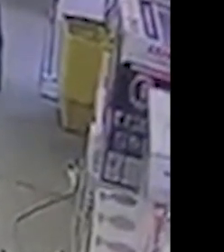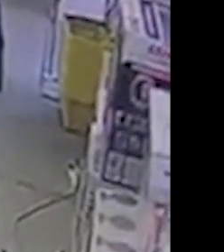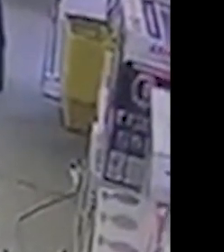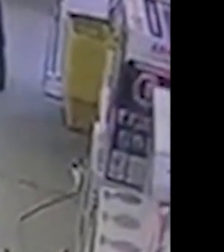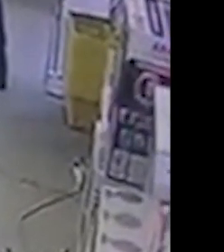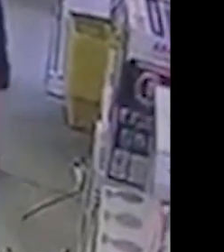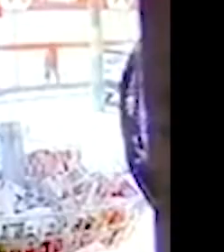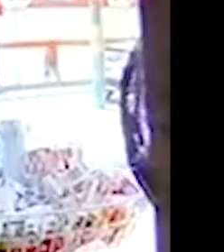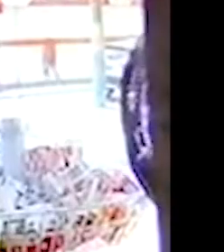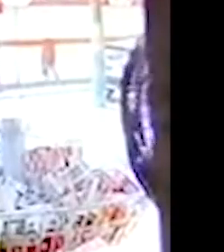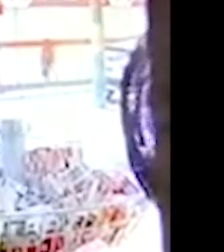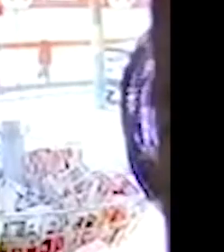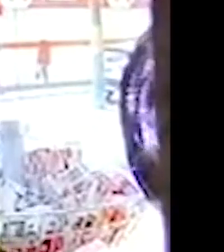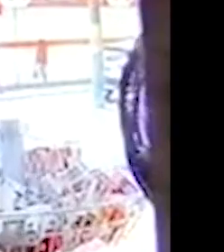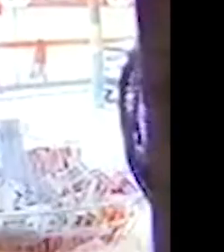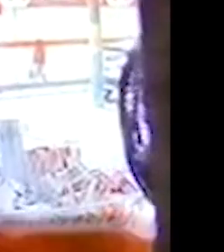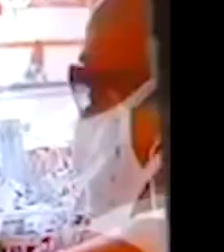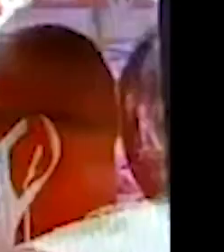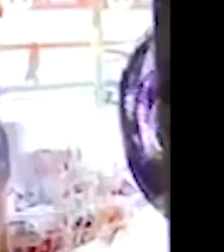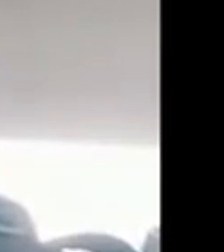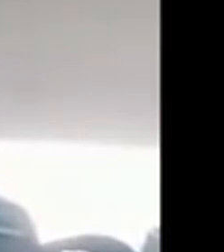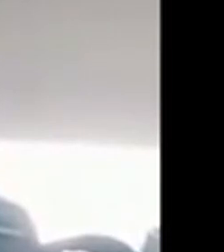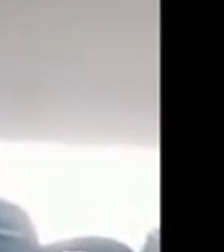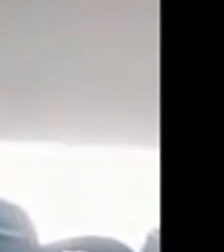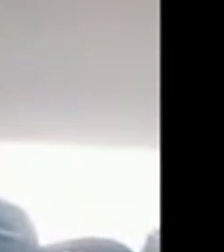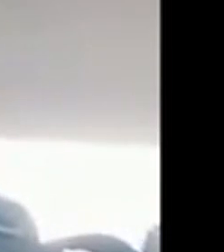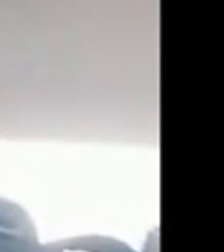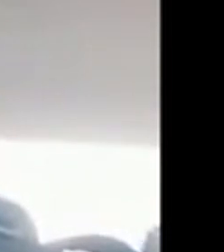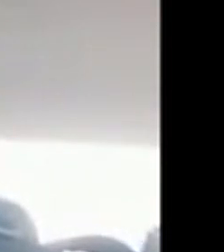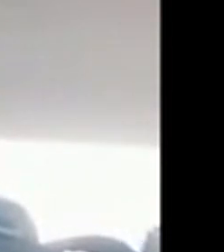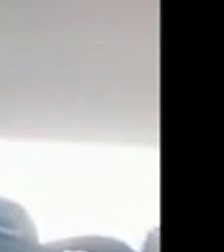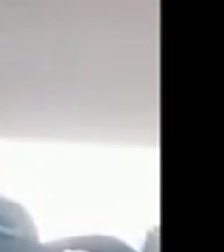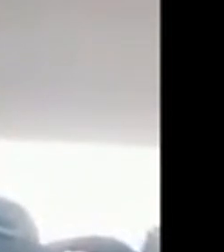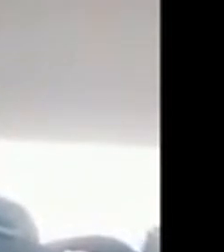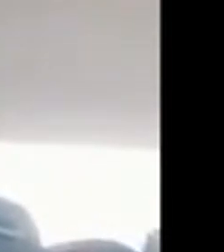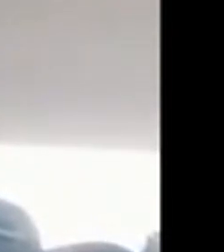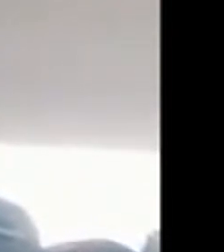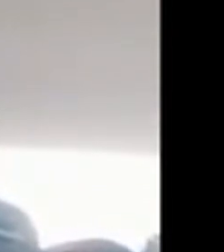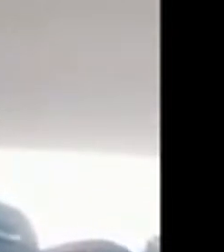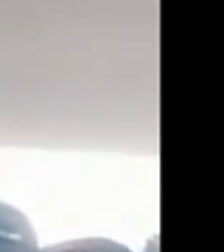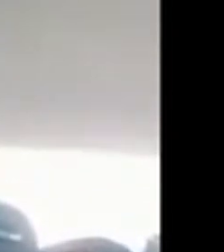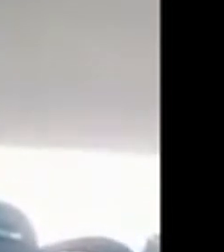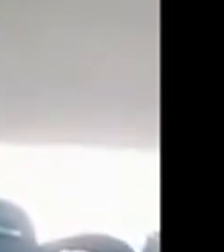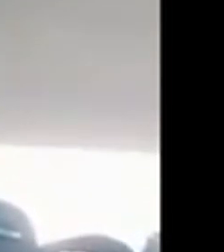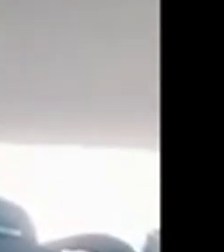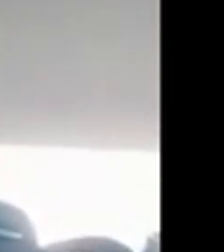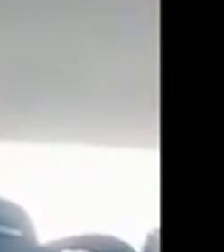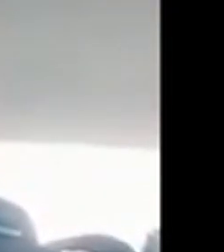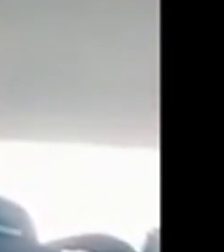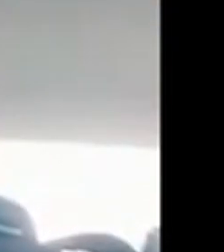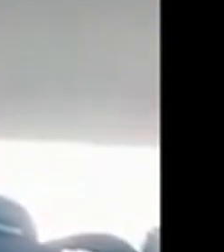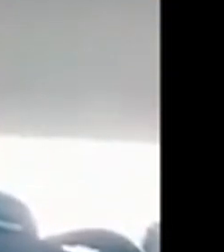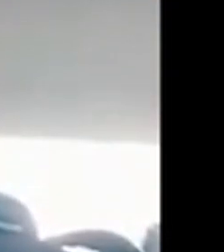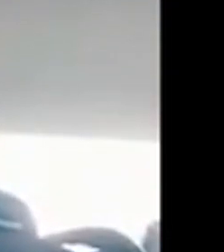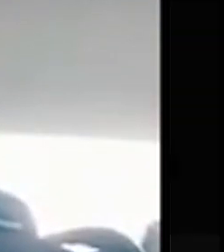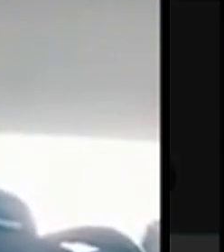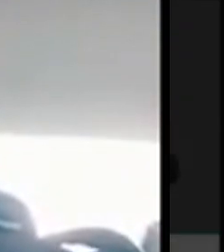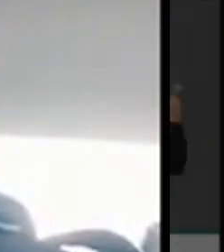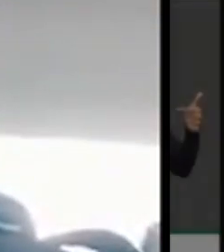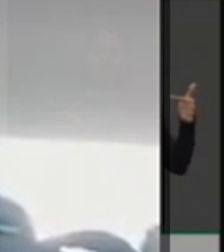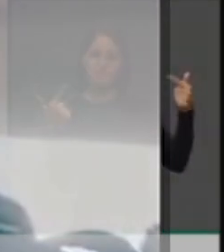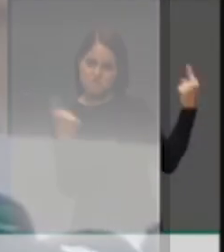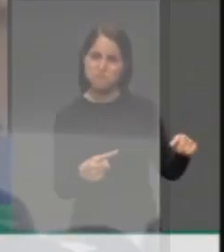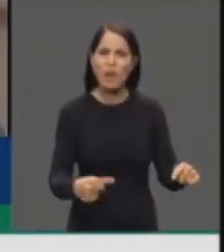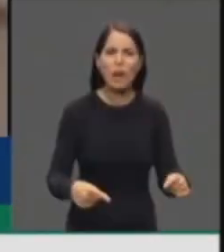tratamento que se deve dar às polícias. Polícia deve ter, sim, enfrentamento, deve fazer o enfrentamento, deve ter a